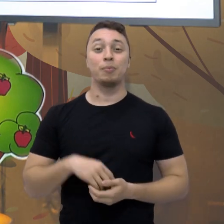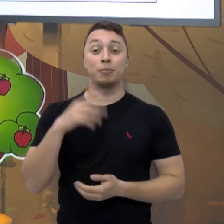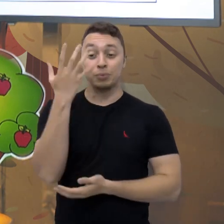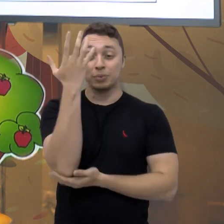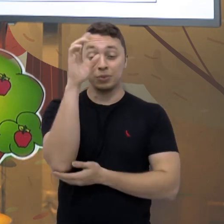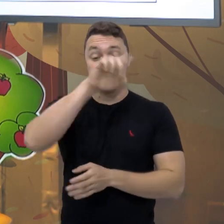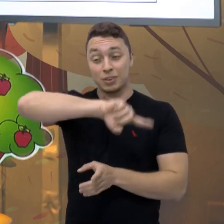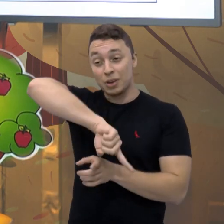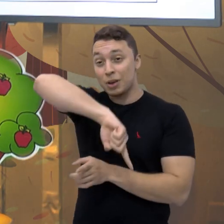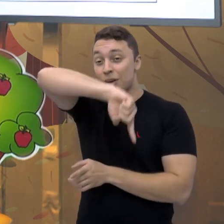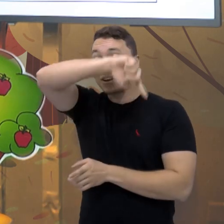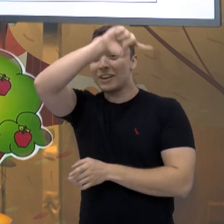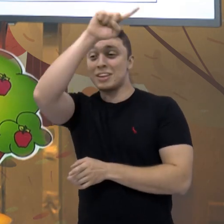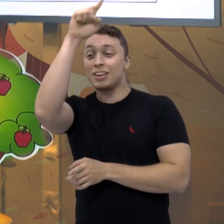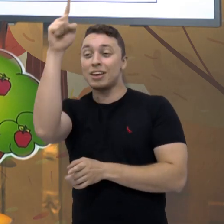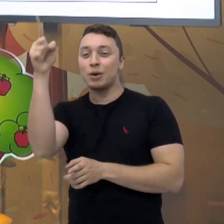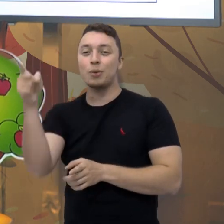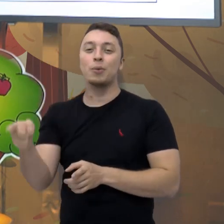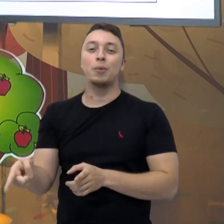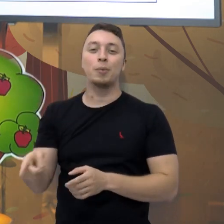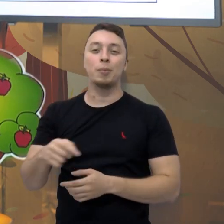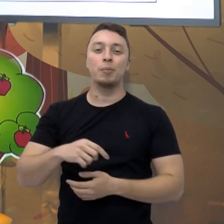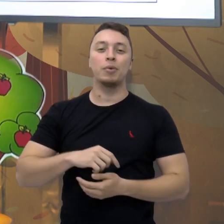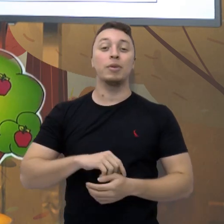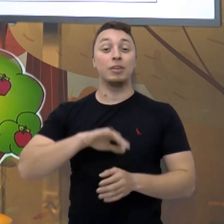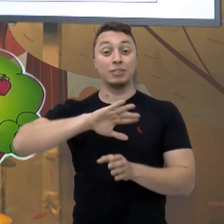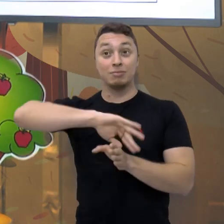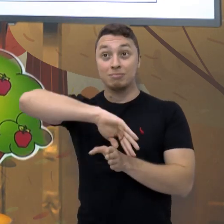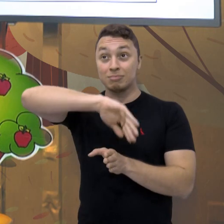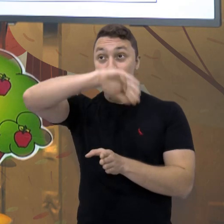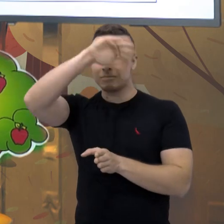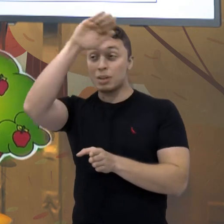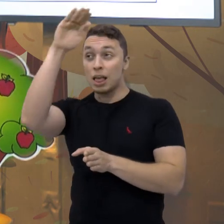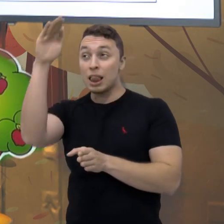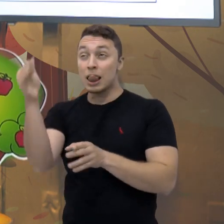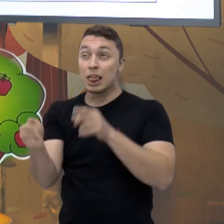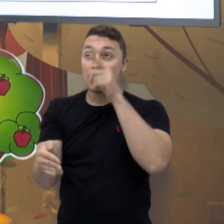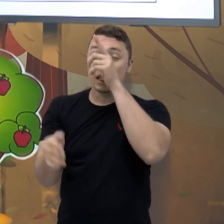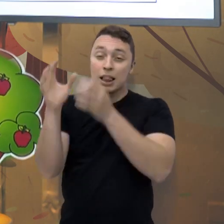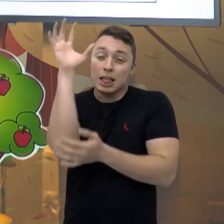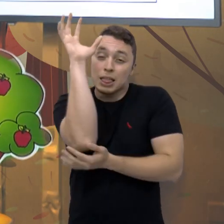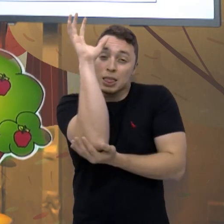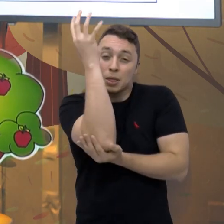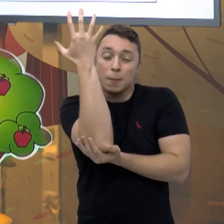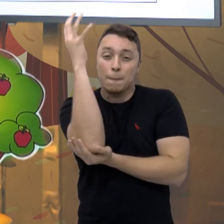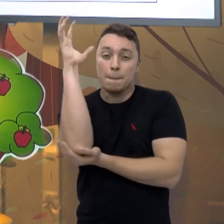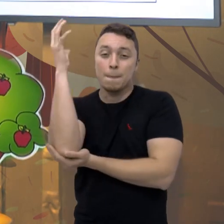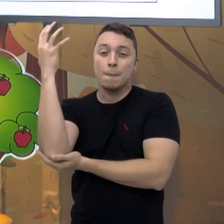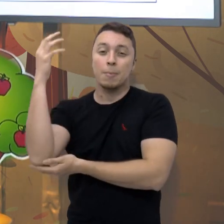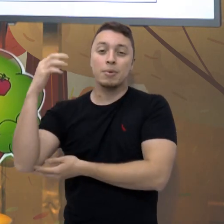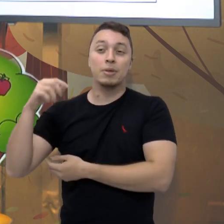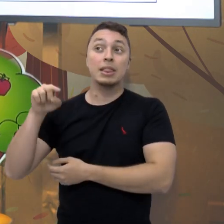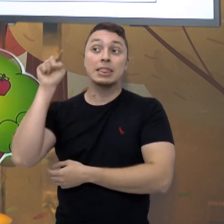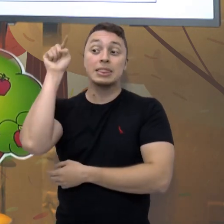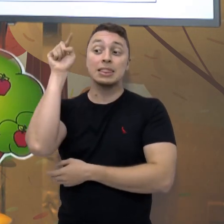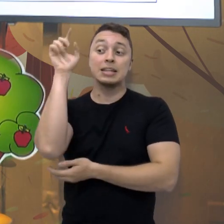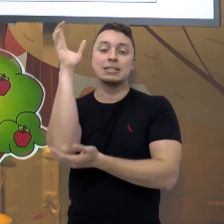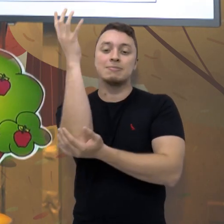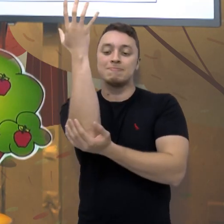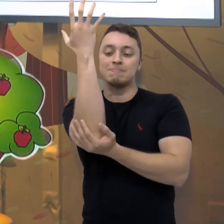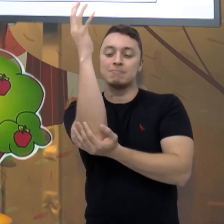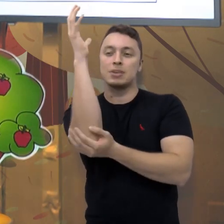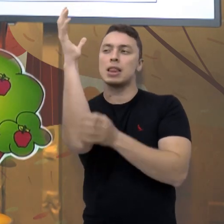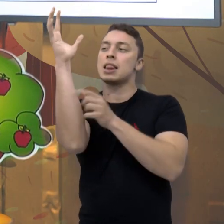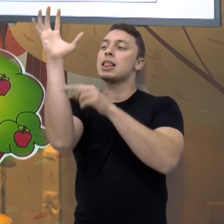árvore na montanha, eiaô, a árvore na montanha, eiaô, nessa árvore tinha um